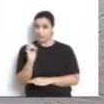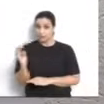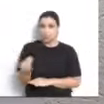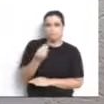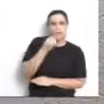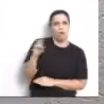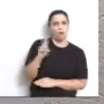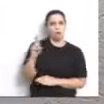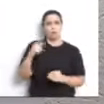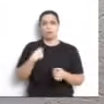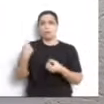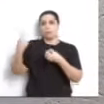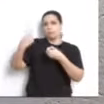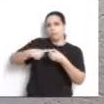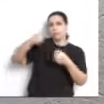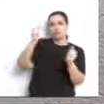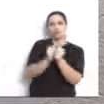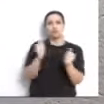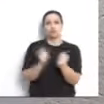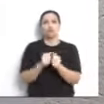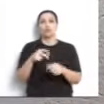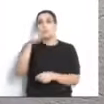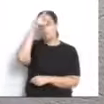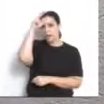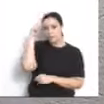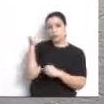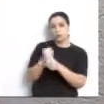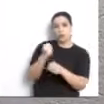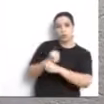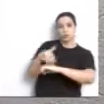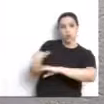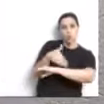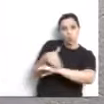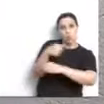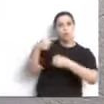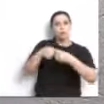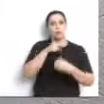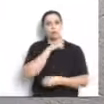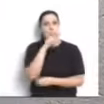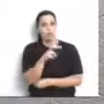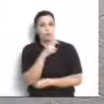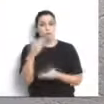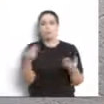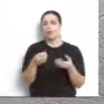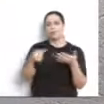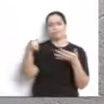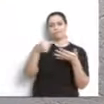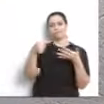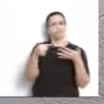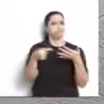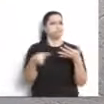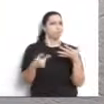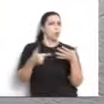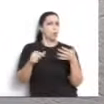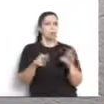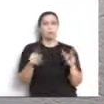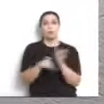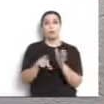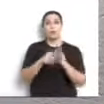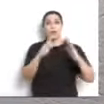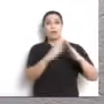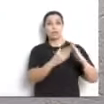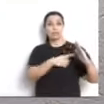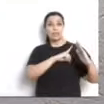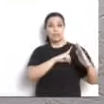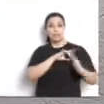de reais em parceria com o nosso prefeito Paraná para fazer asfalto na nossa cidade de Cascavel e tantas e tantas outras obras como a Delegacia